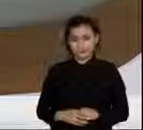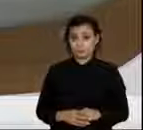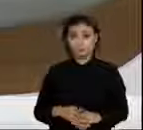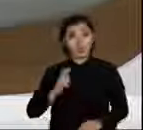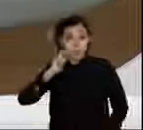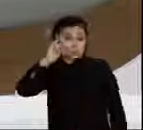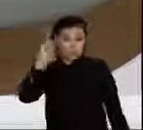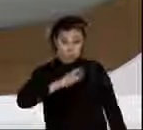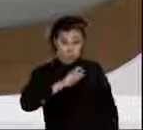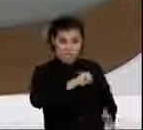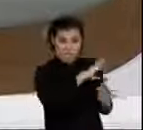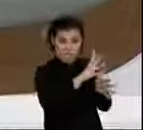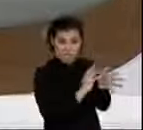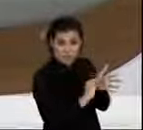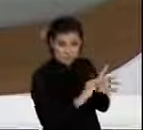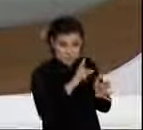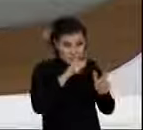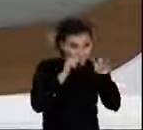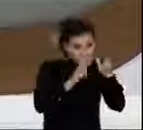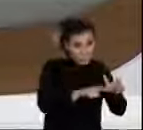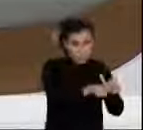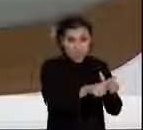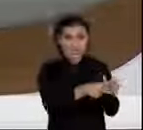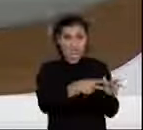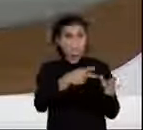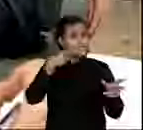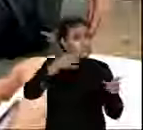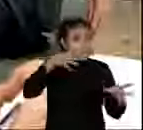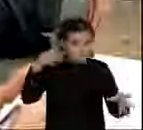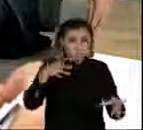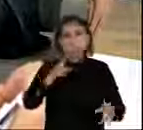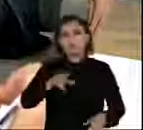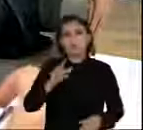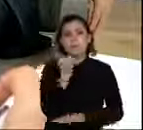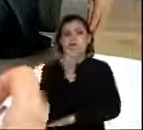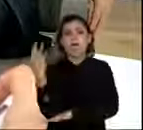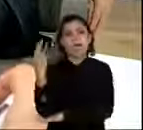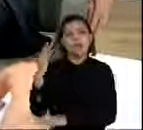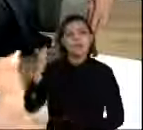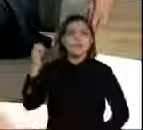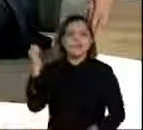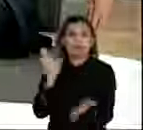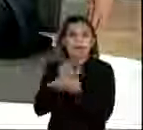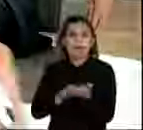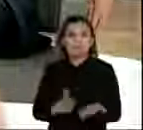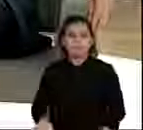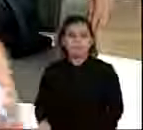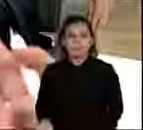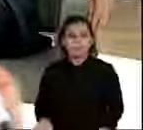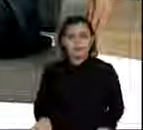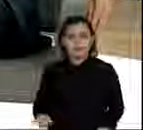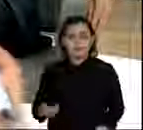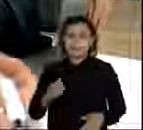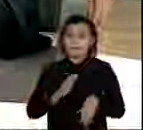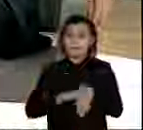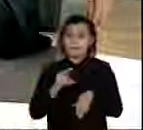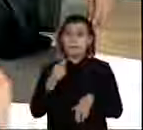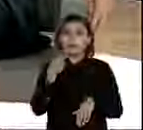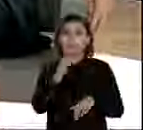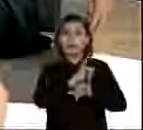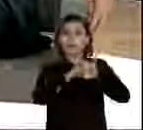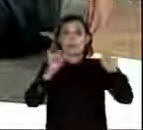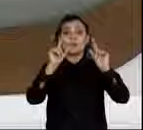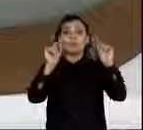interesse na Amazônia não é no índio nem na porra da árvore, mas no minério. Ele advoga uma